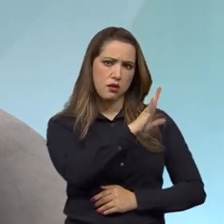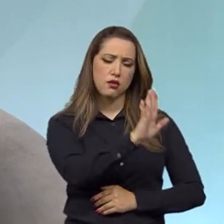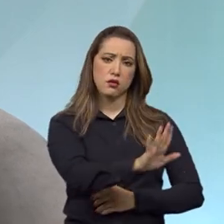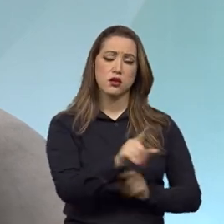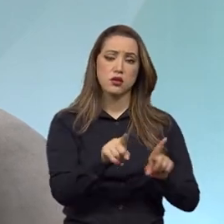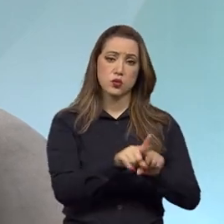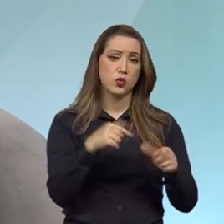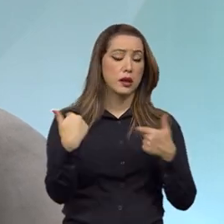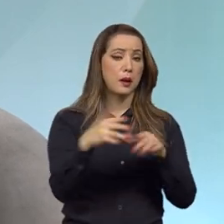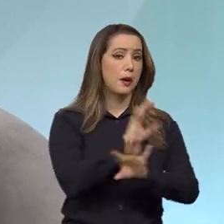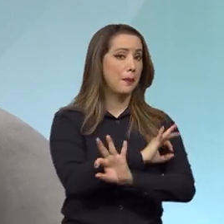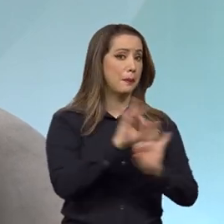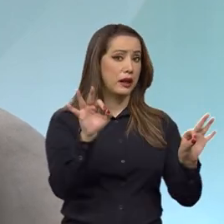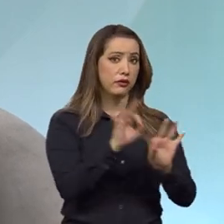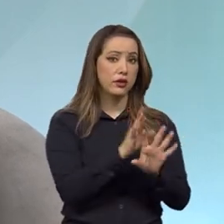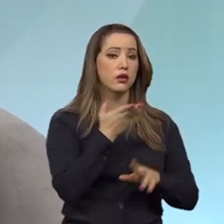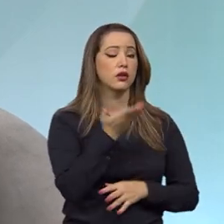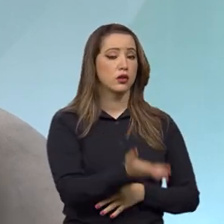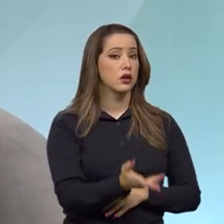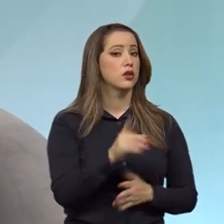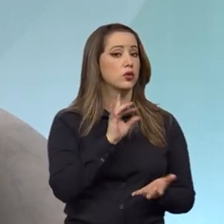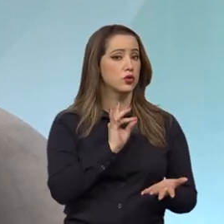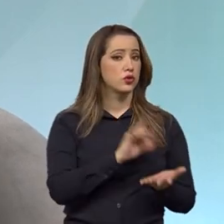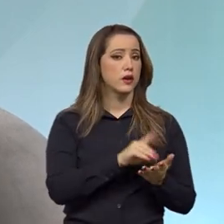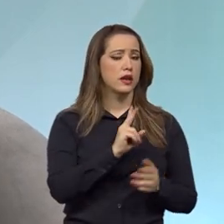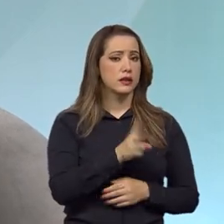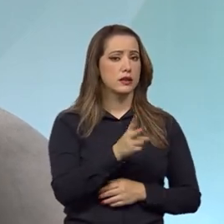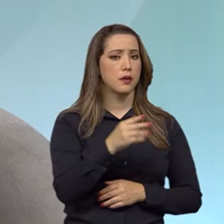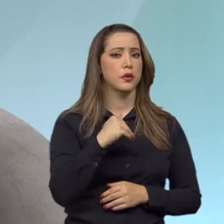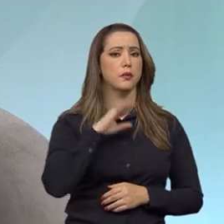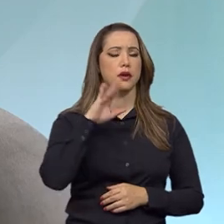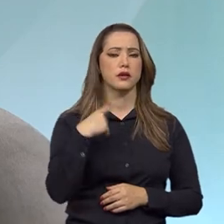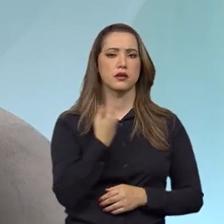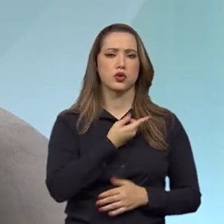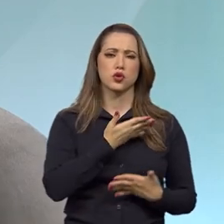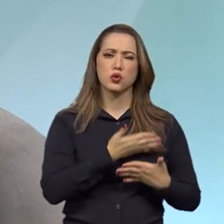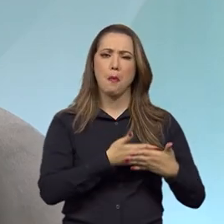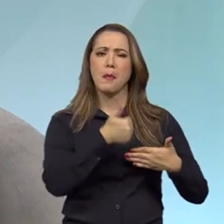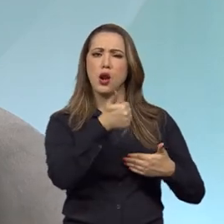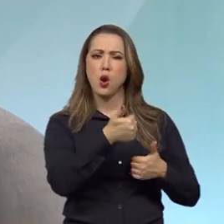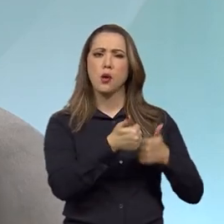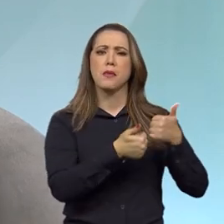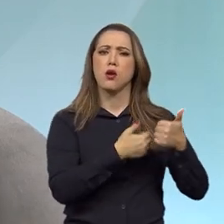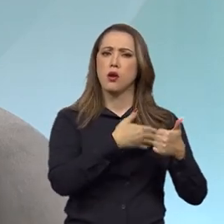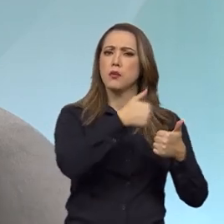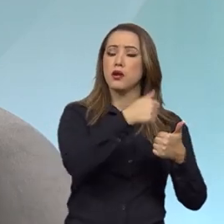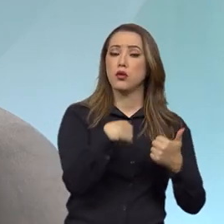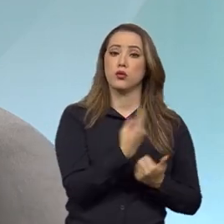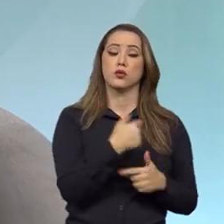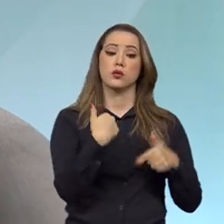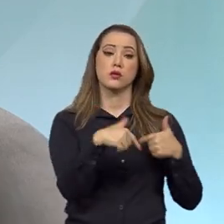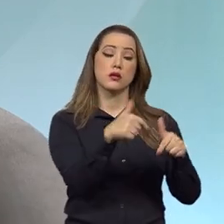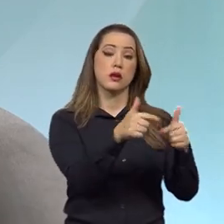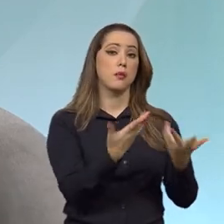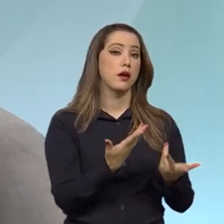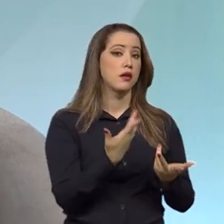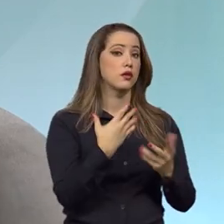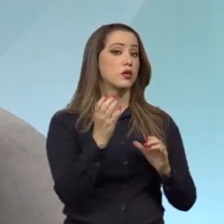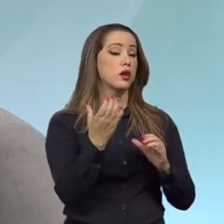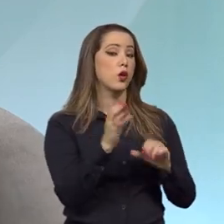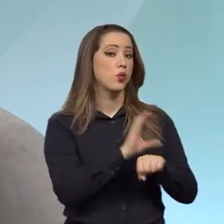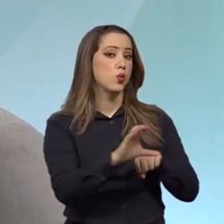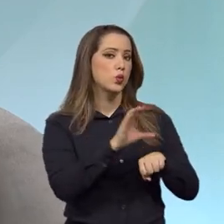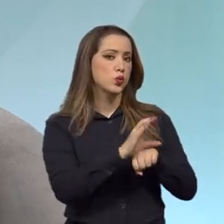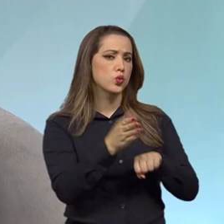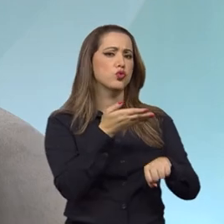trabalho é de excelência, então na prática, cada dia que passa, nós vamos melhorando a nossa atuação. Então, são cursos de